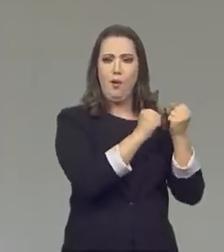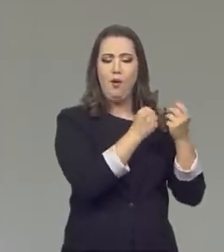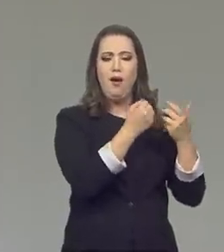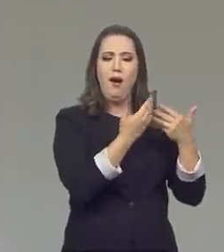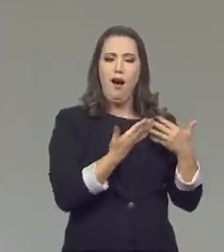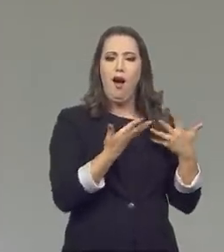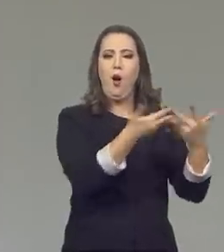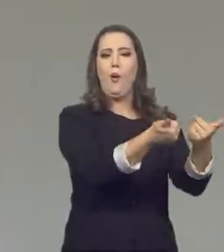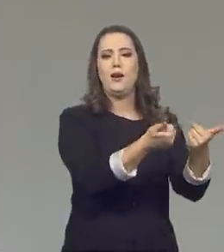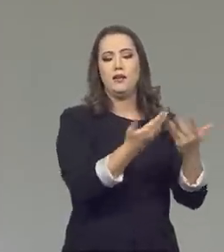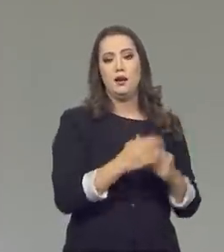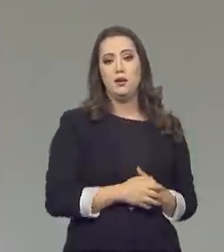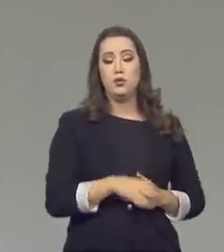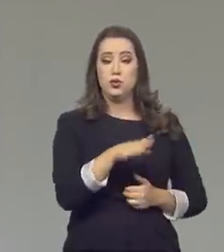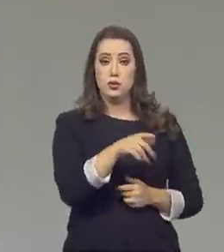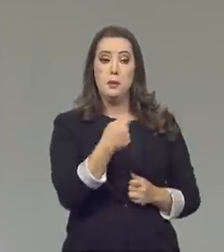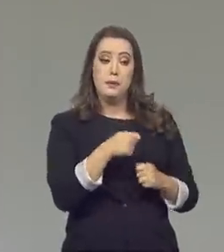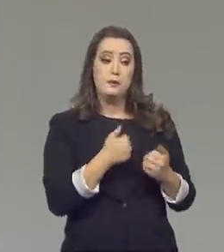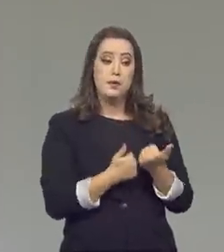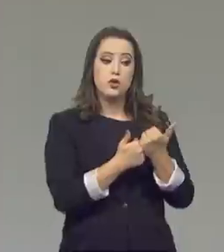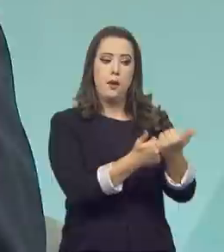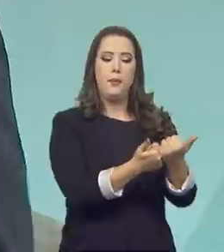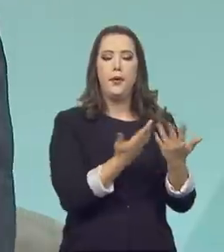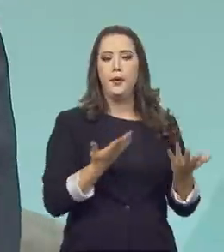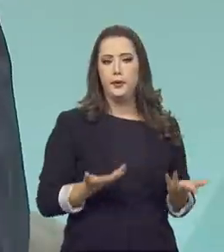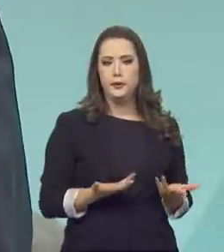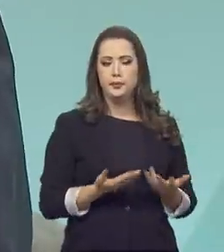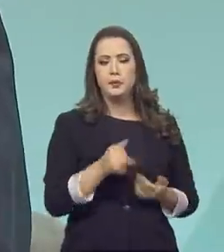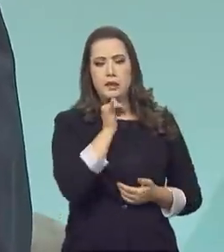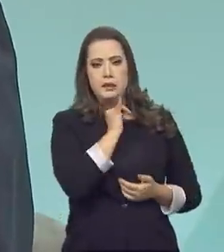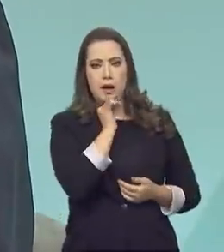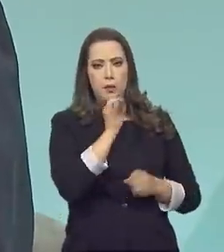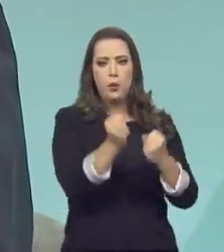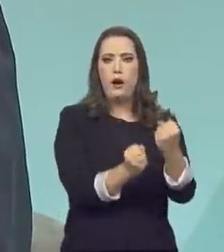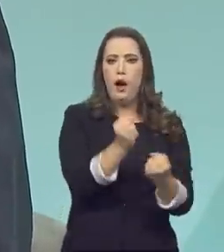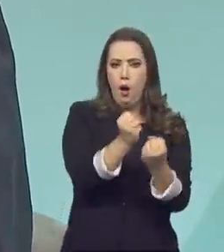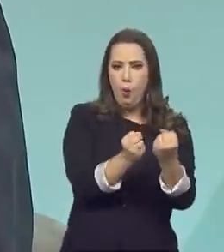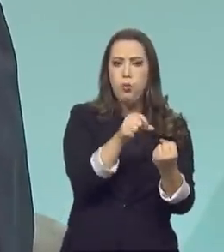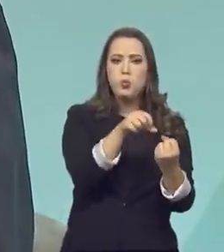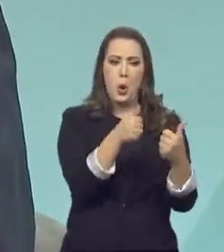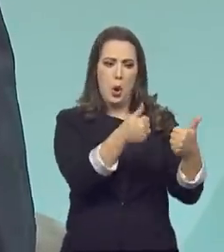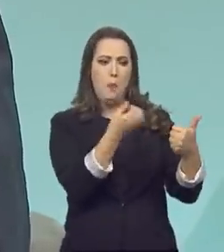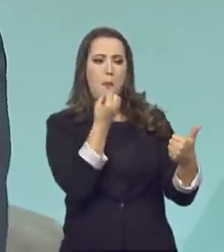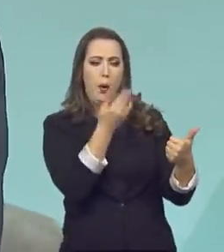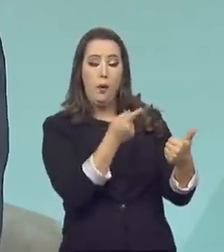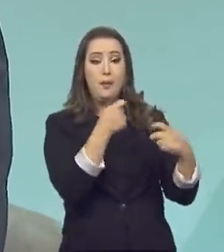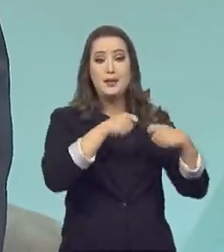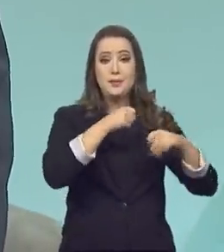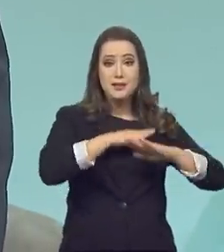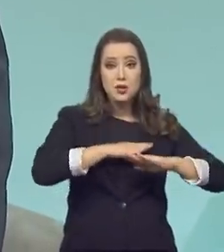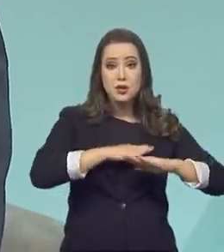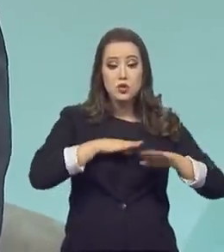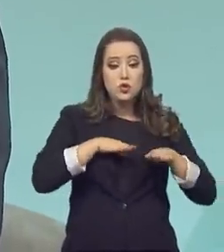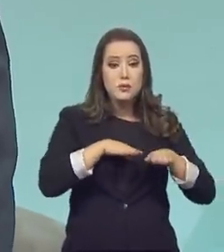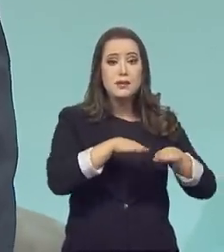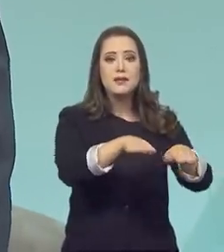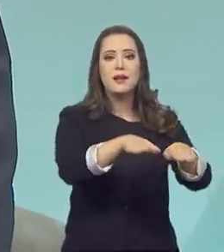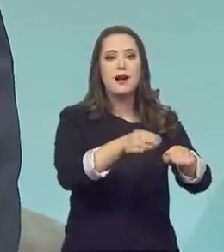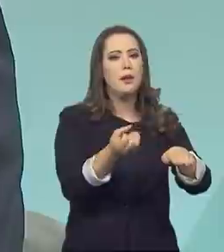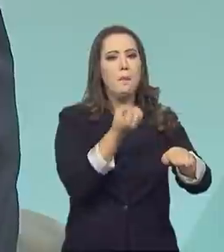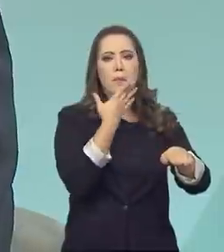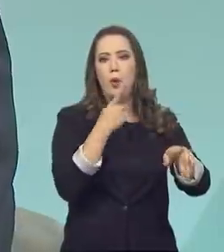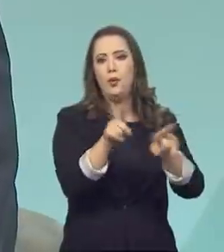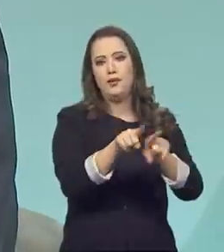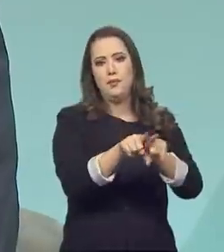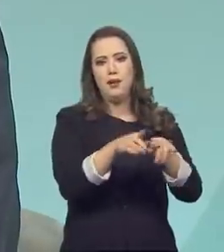Do mesmo jeito que para um carro trafegar em uma estrada, ela precisa da estrada, da infraestrutura, a empresa, para botar qualidade, ela precisa também desse apoio. E esse